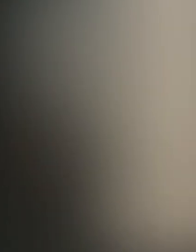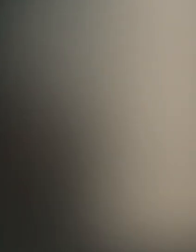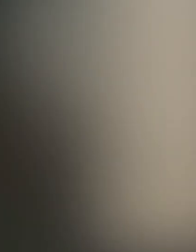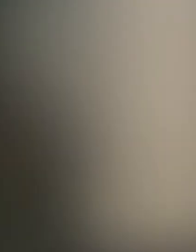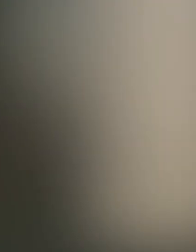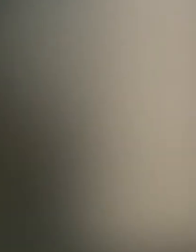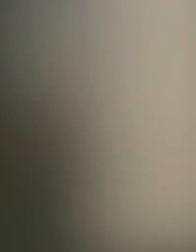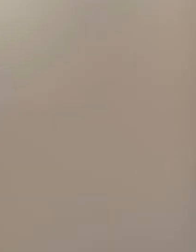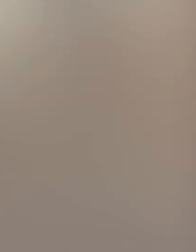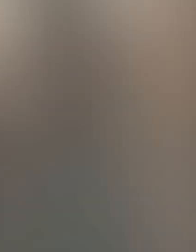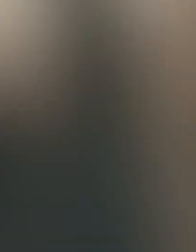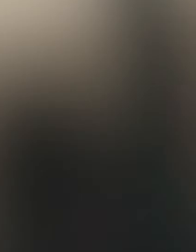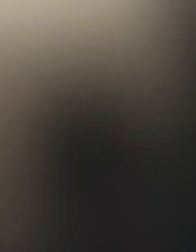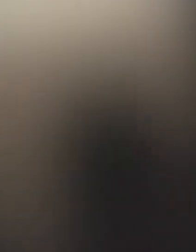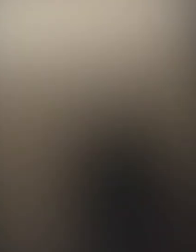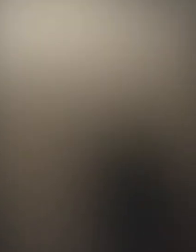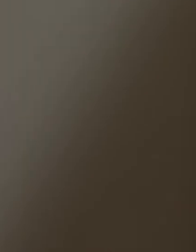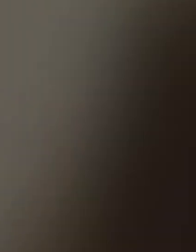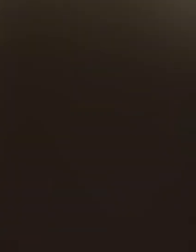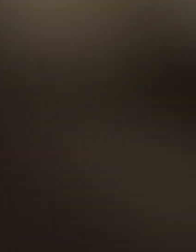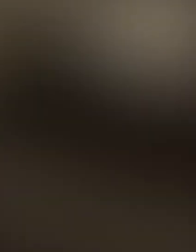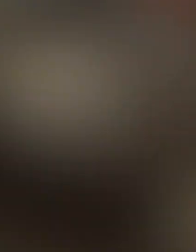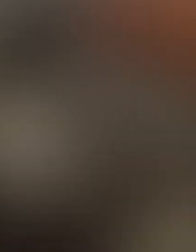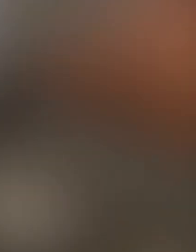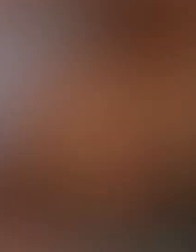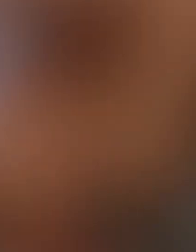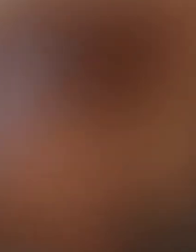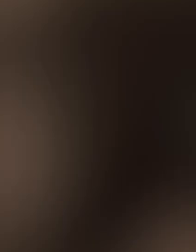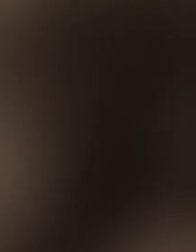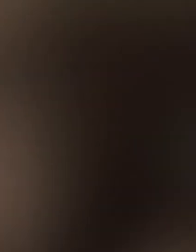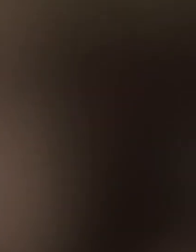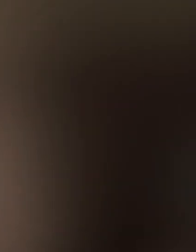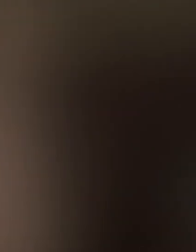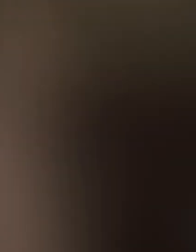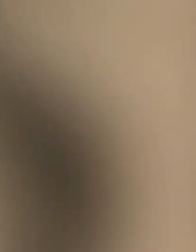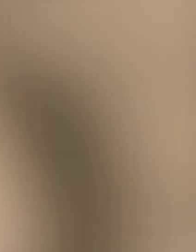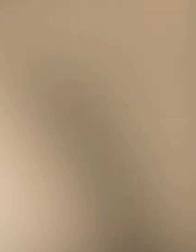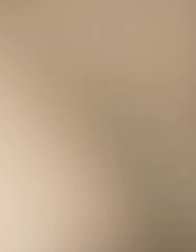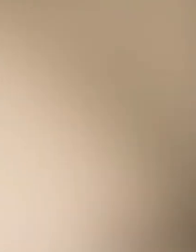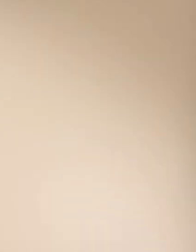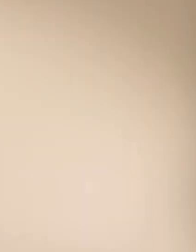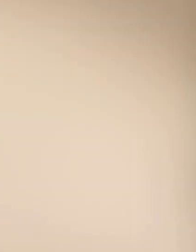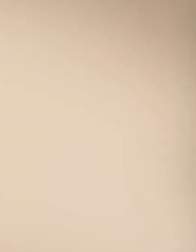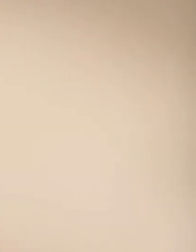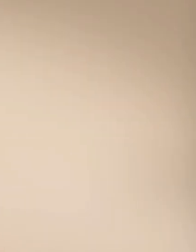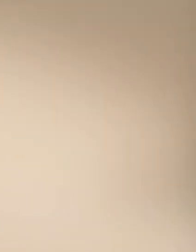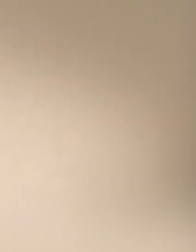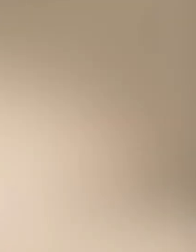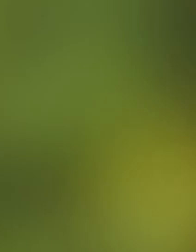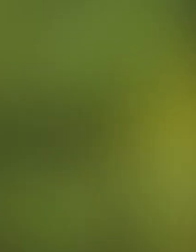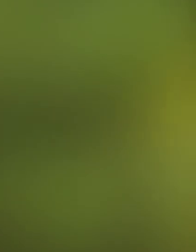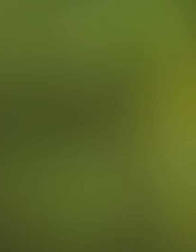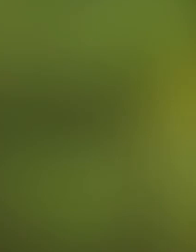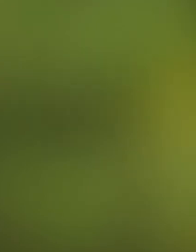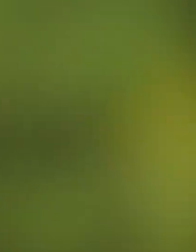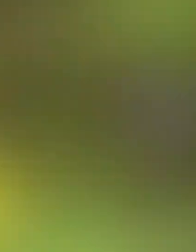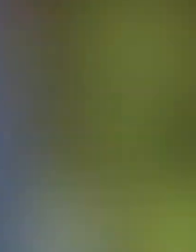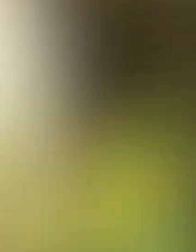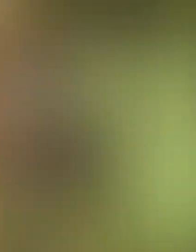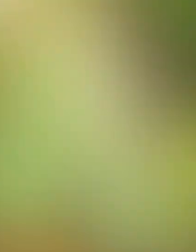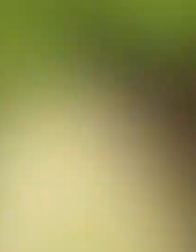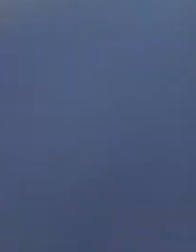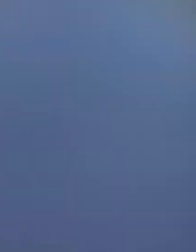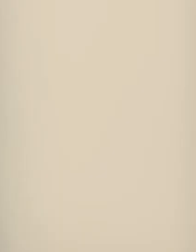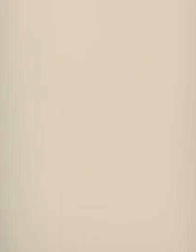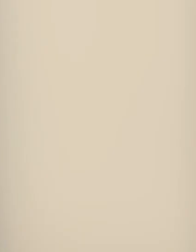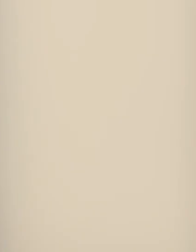na Gol, desde a nossa primeira decolagem há quase 20 anos, promovemos uma dessas versões de Brasil. Aquela que vê potência no encontro entre a